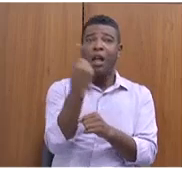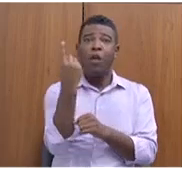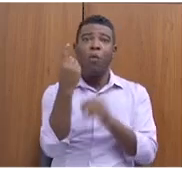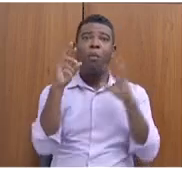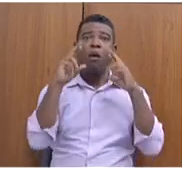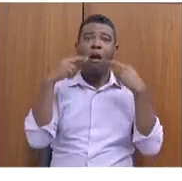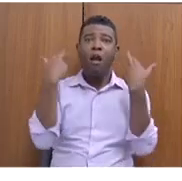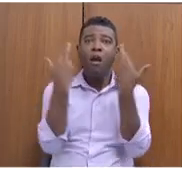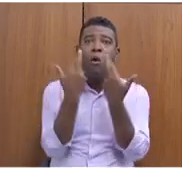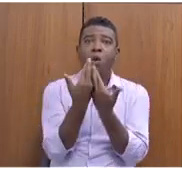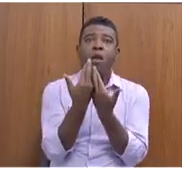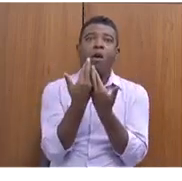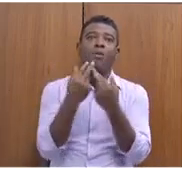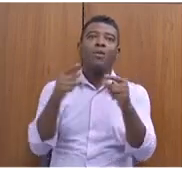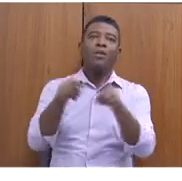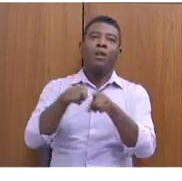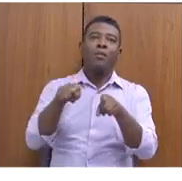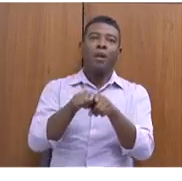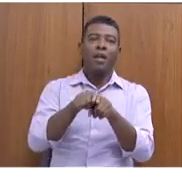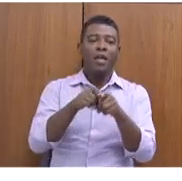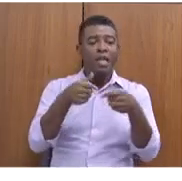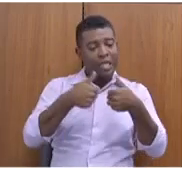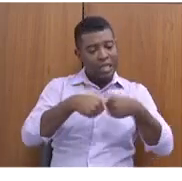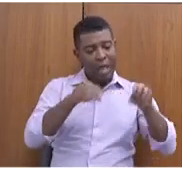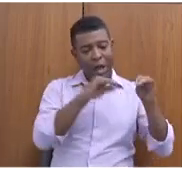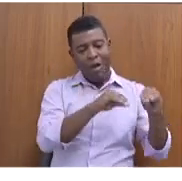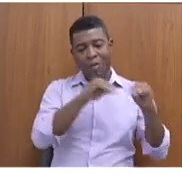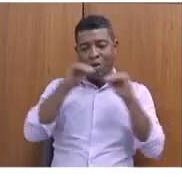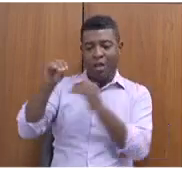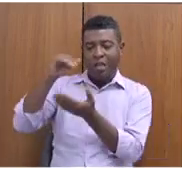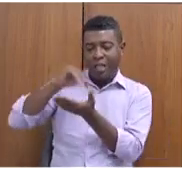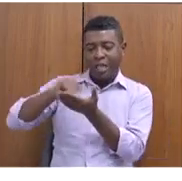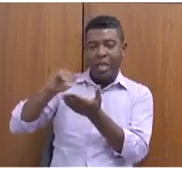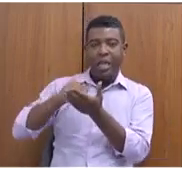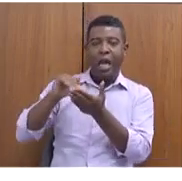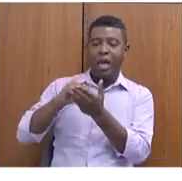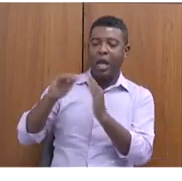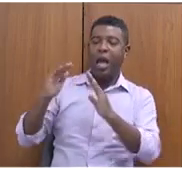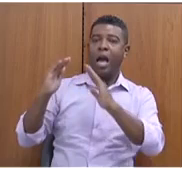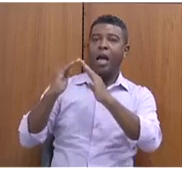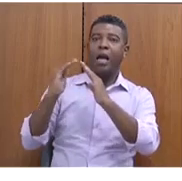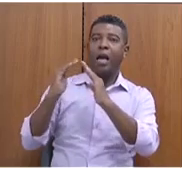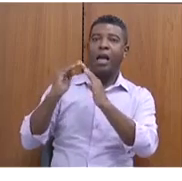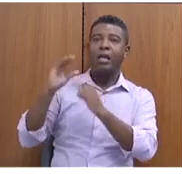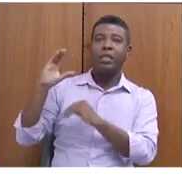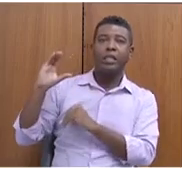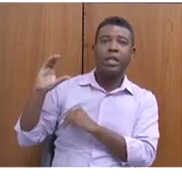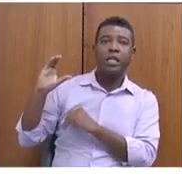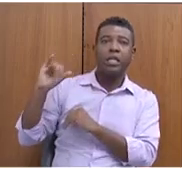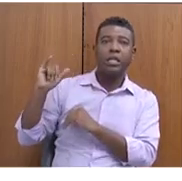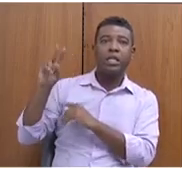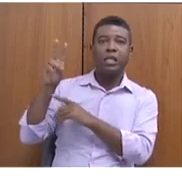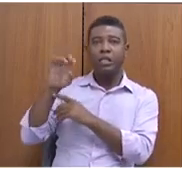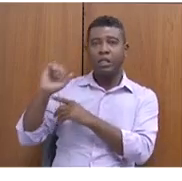para a Casa Civil, para a Secretaria de Casa Civil, ela ainda está conosco, mas eu resolvi trazê-la.